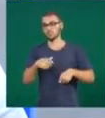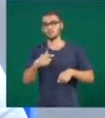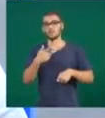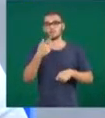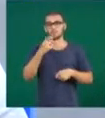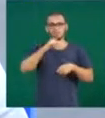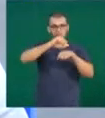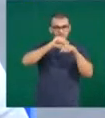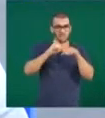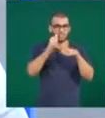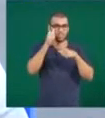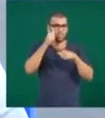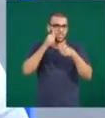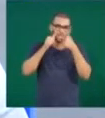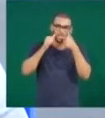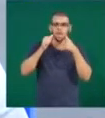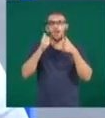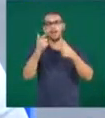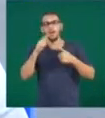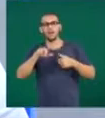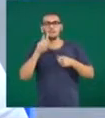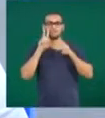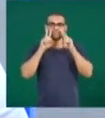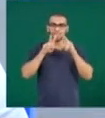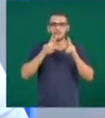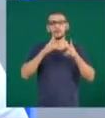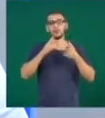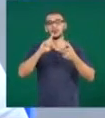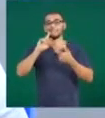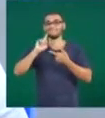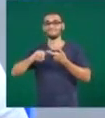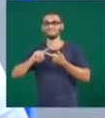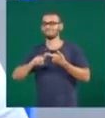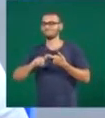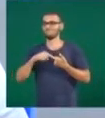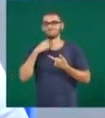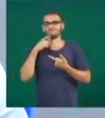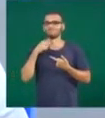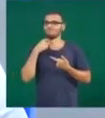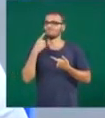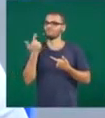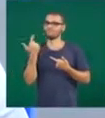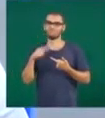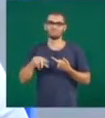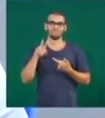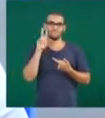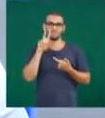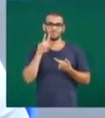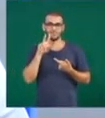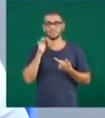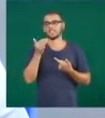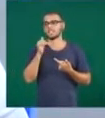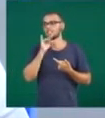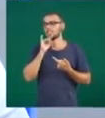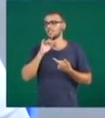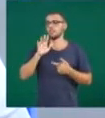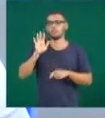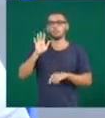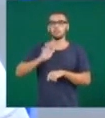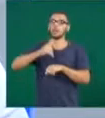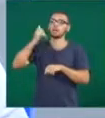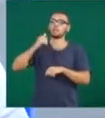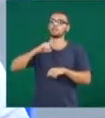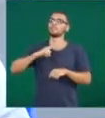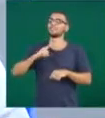volta a enxergar. O glaucoma, ele se apresenta como uma cegueira irreversível, sendo essa a principal causa de cegueira